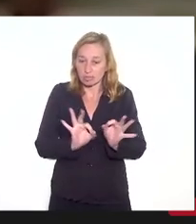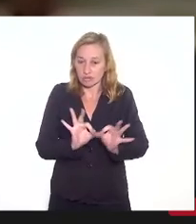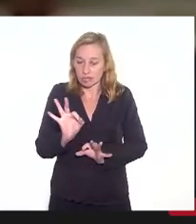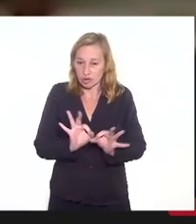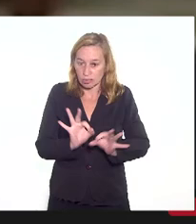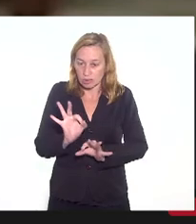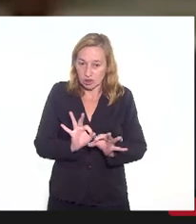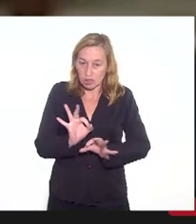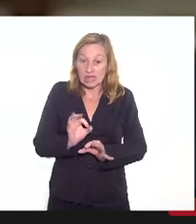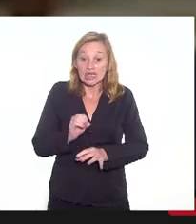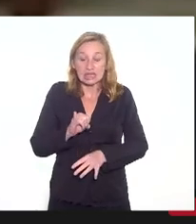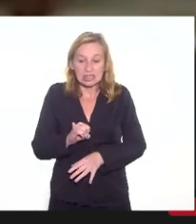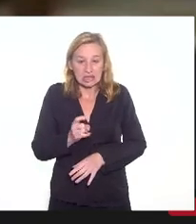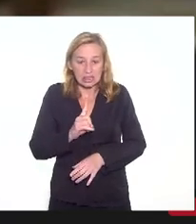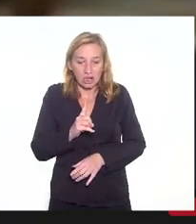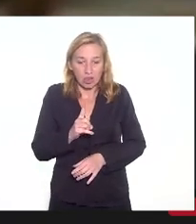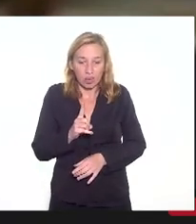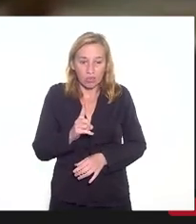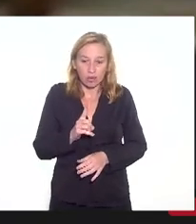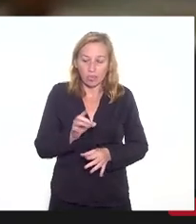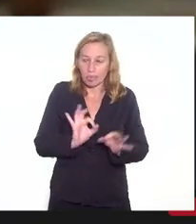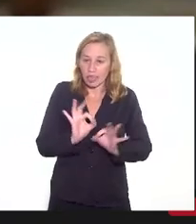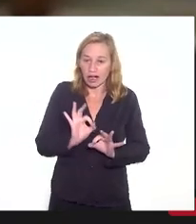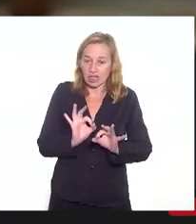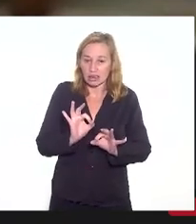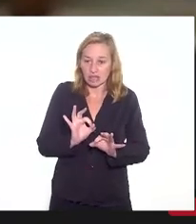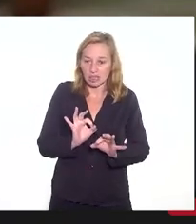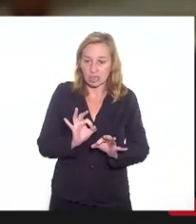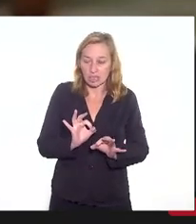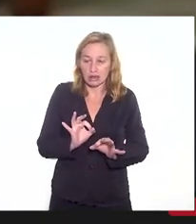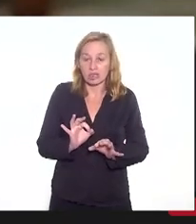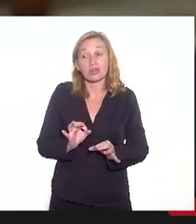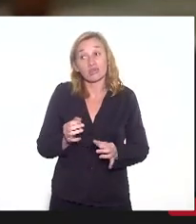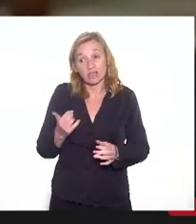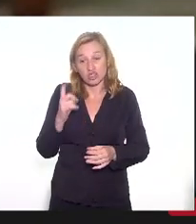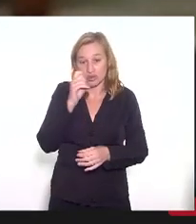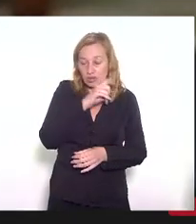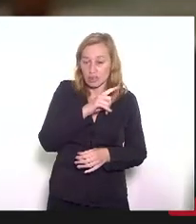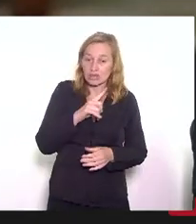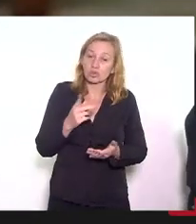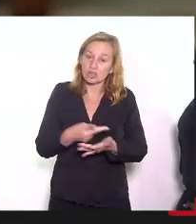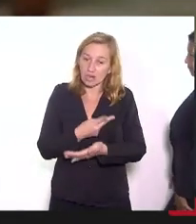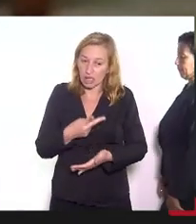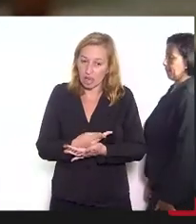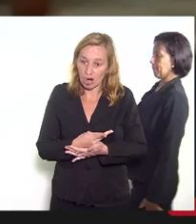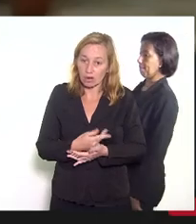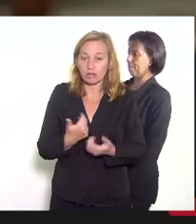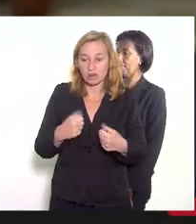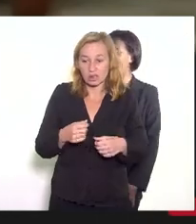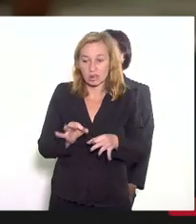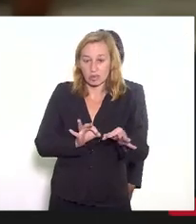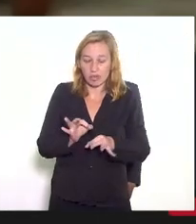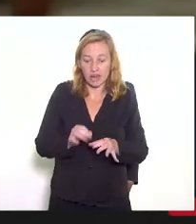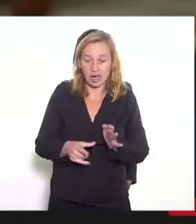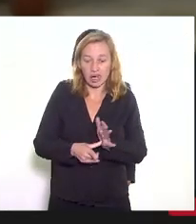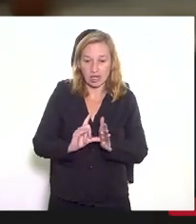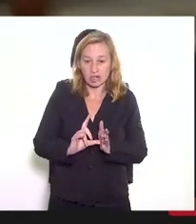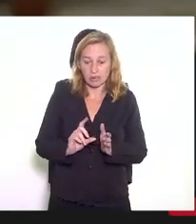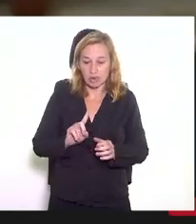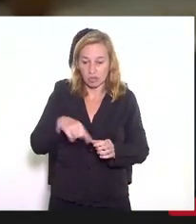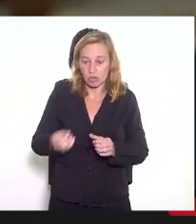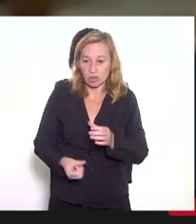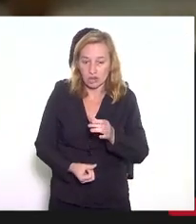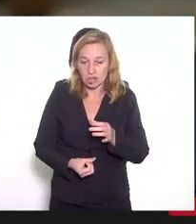Se algo for feito não previsto no plano, a gente cai naquela situação final de influência que não é o cenário desejado. Ok.